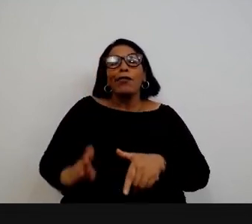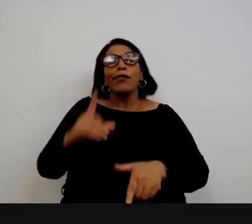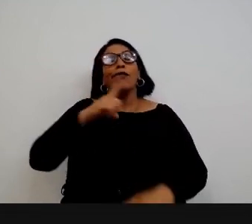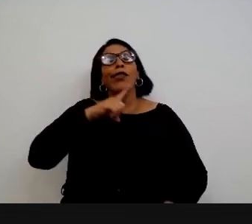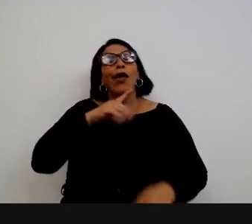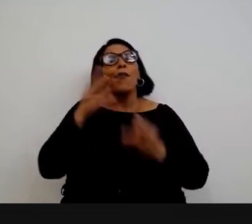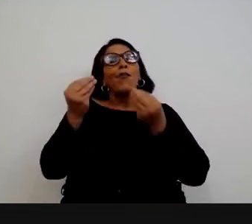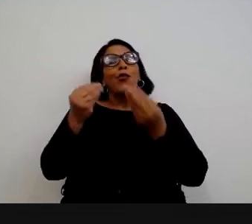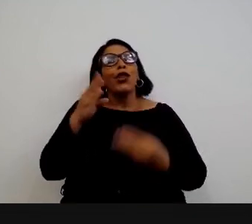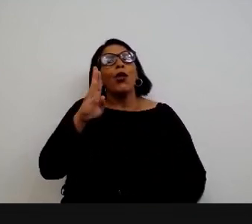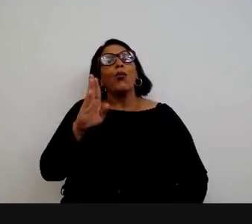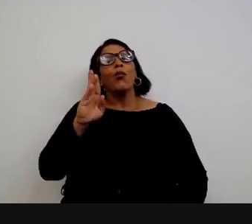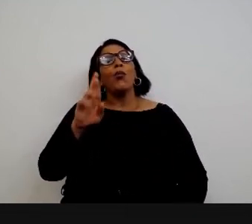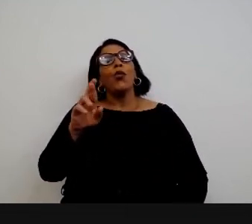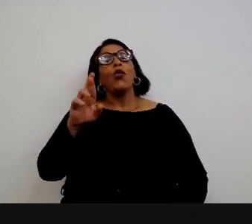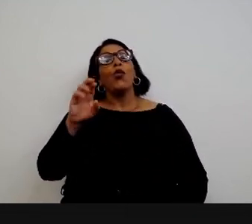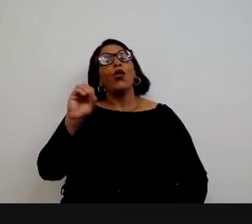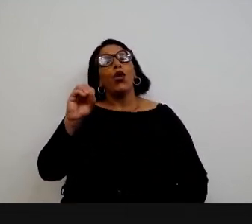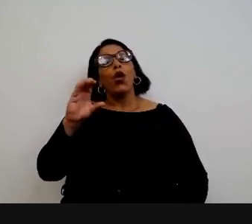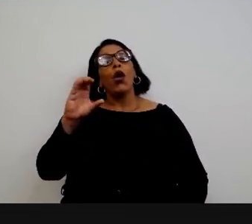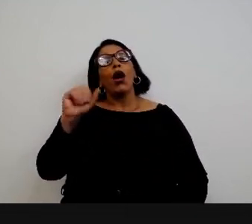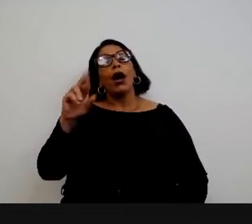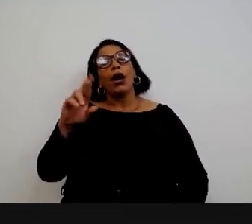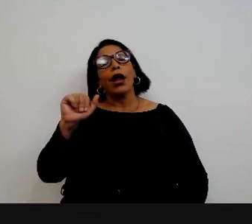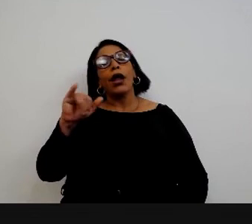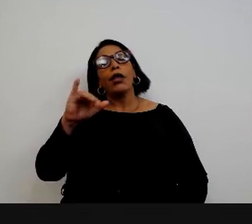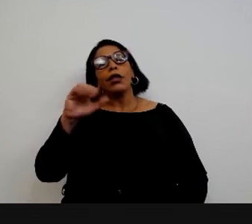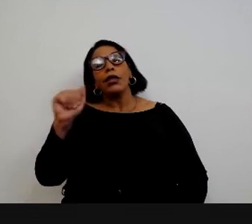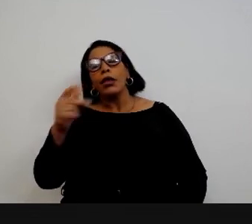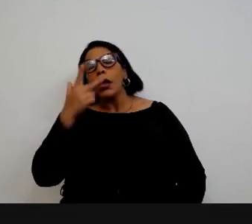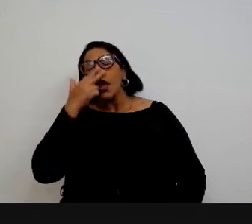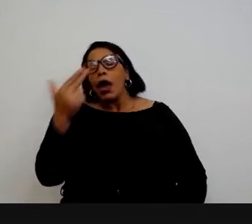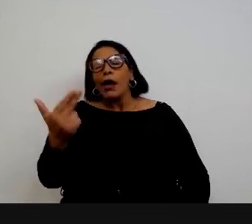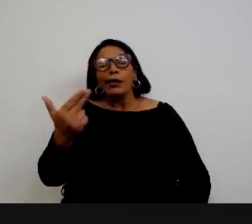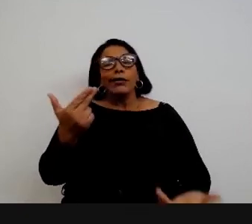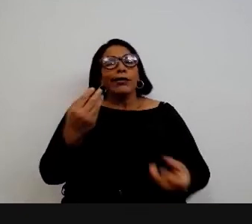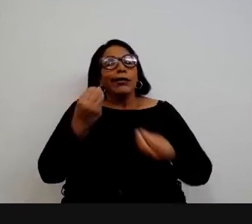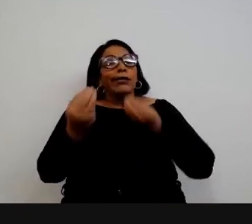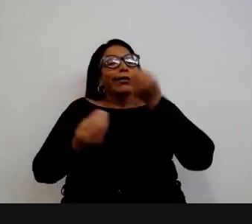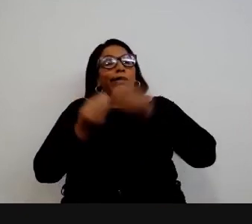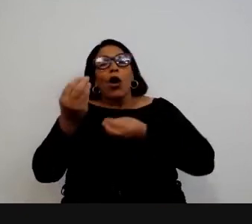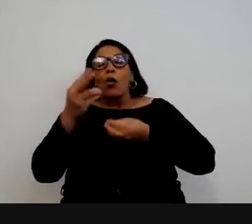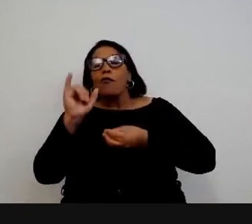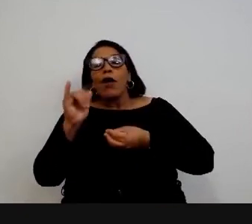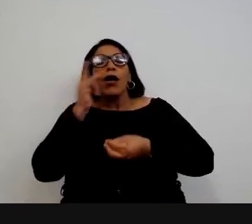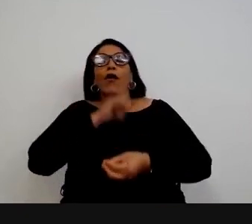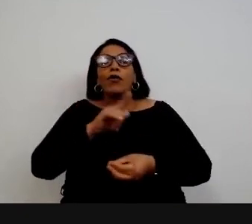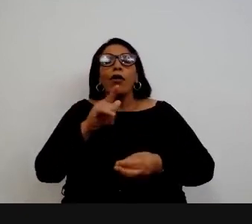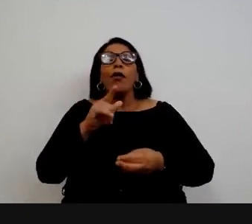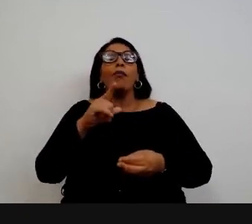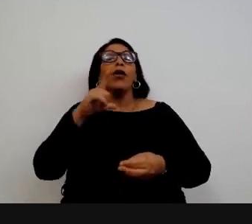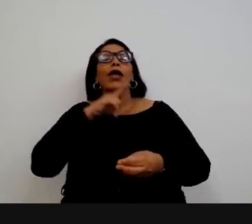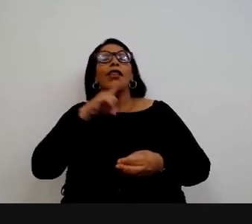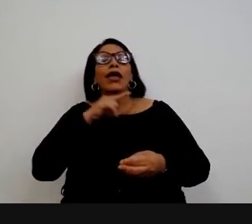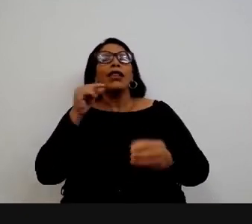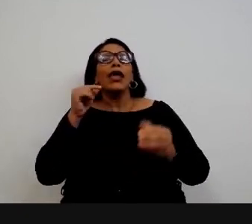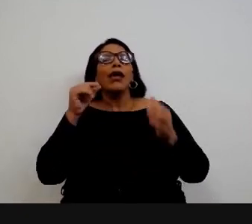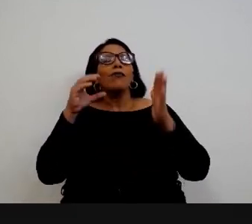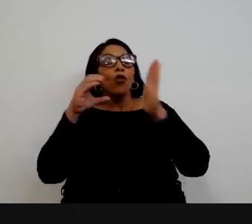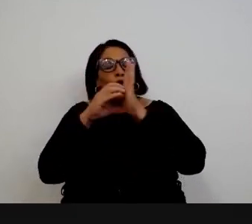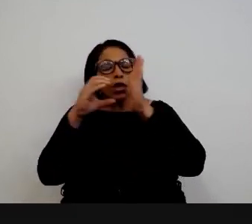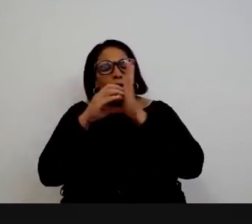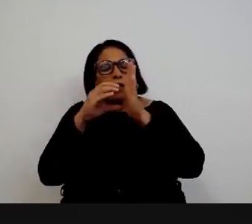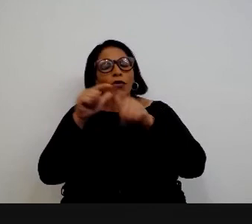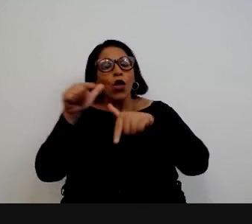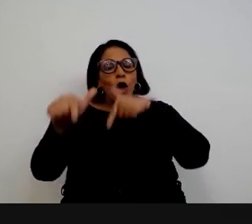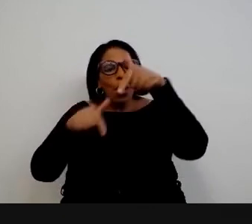que algumas das grandes reformas do Brasil que depois viram cases internacionais são feitas porque você consegue um bom alinhamento dos servidores